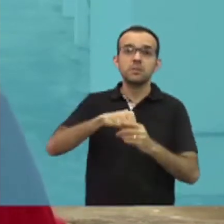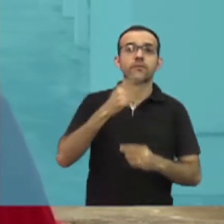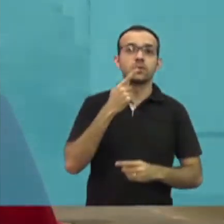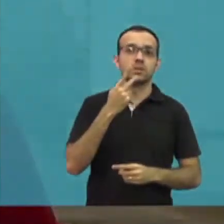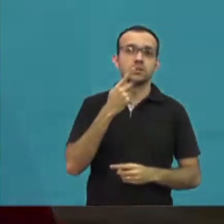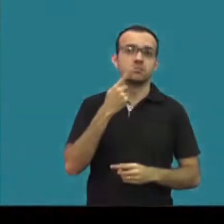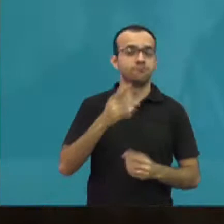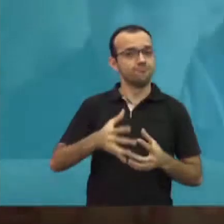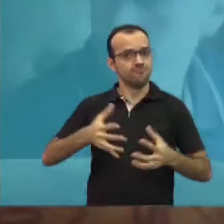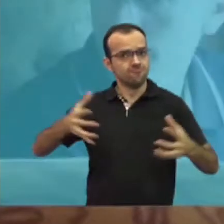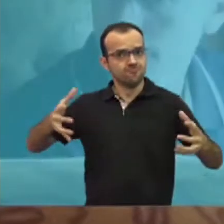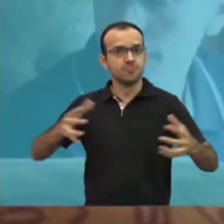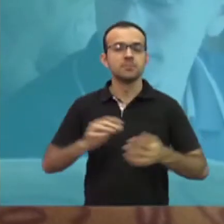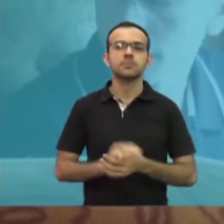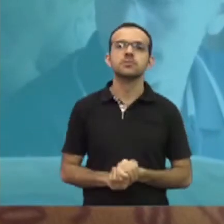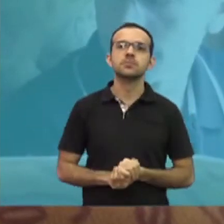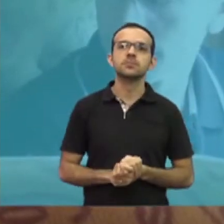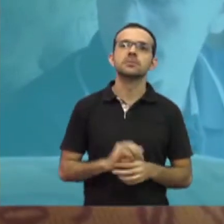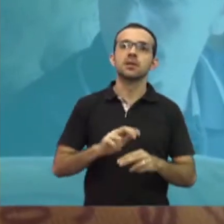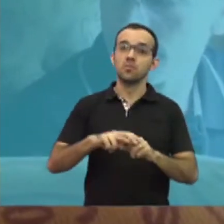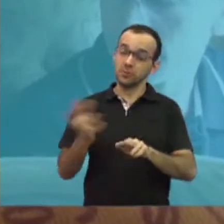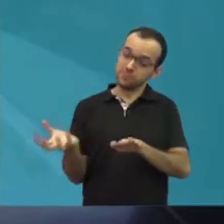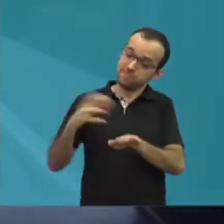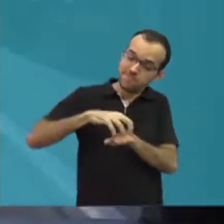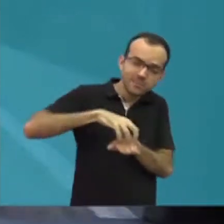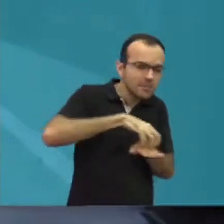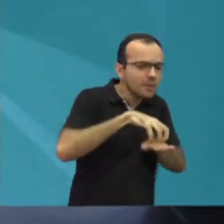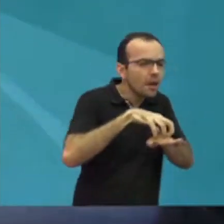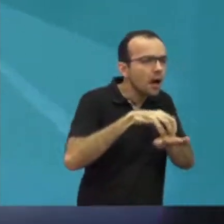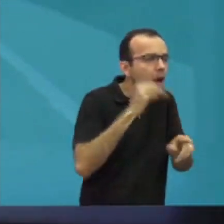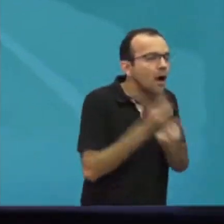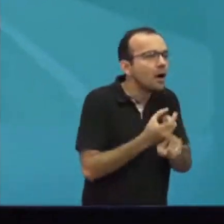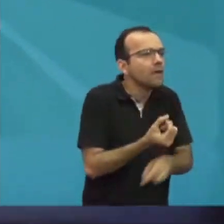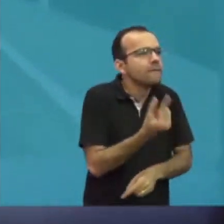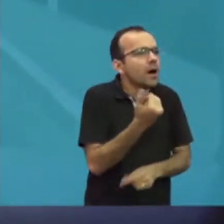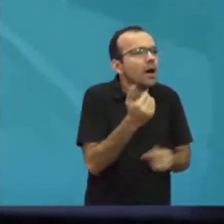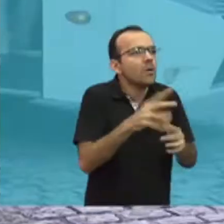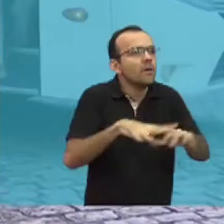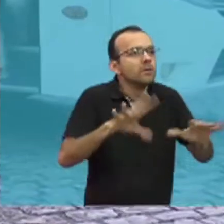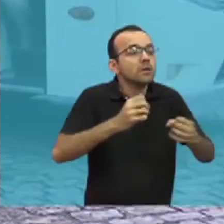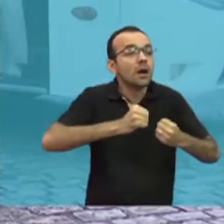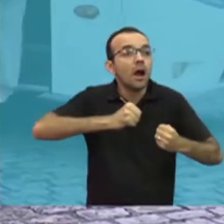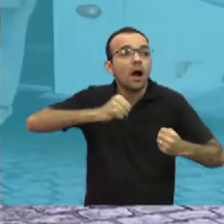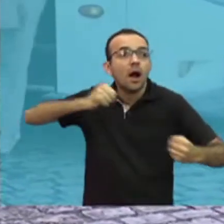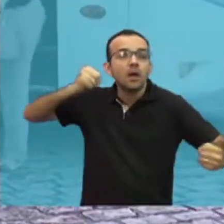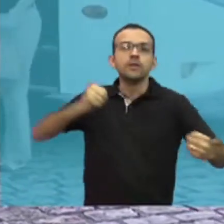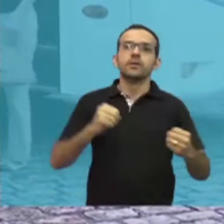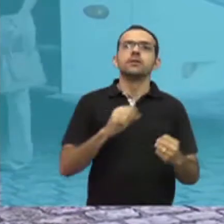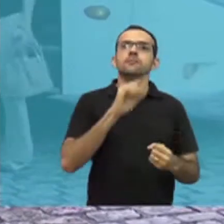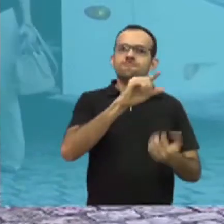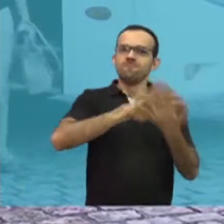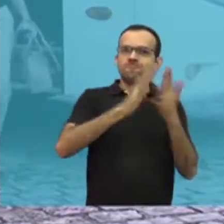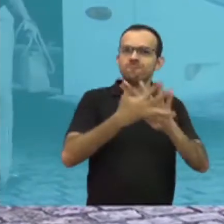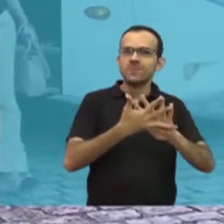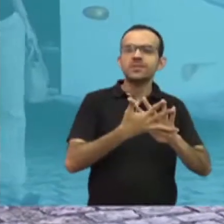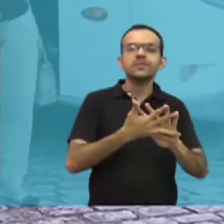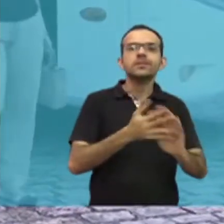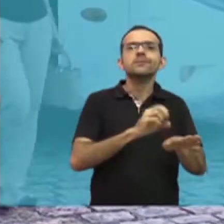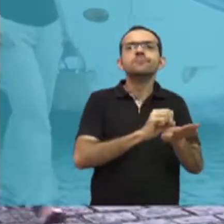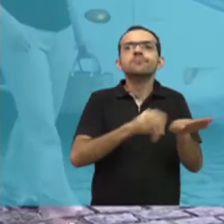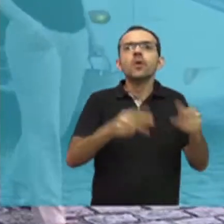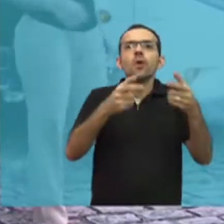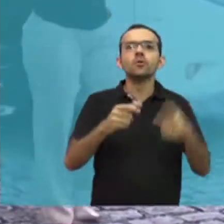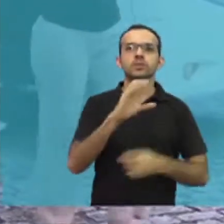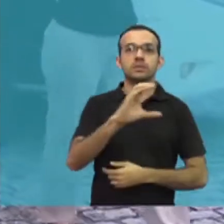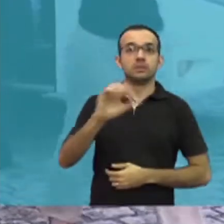menos em Fortaleza, dos campos. De ônibus, os servidores foram percebendo que a universidade é um mundo. Chegando no PC, uma parada no Centro de Ciências